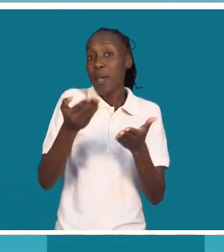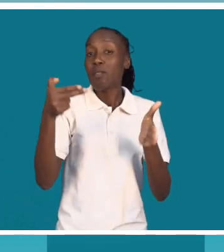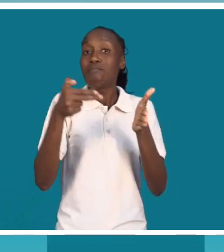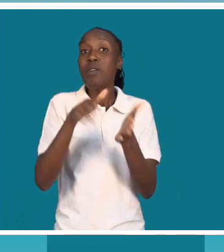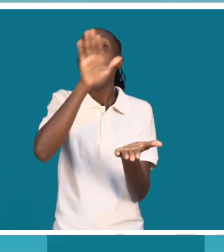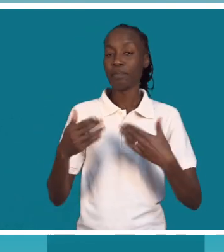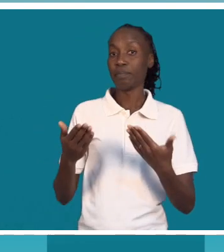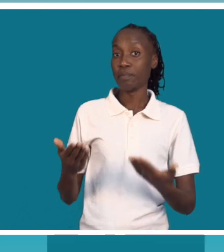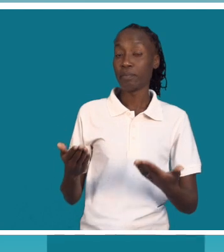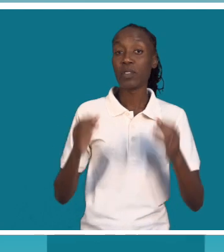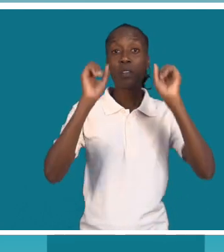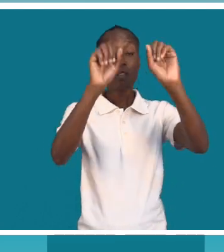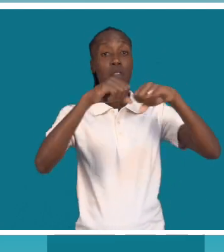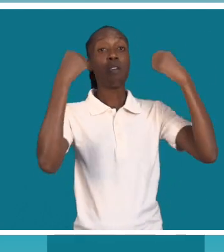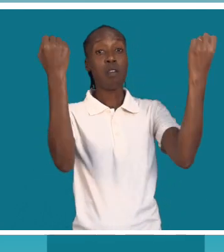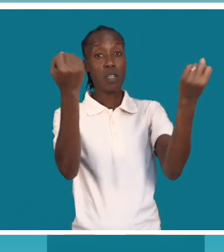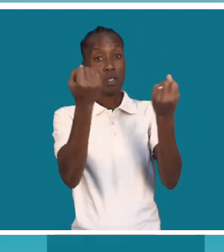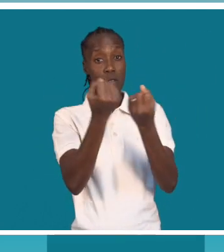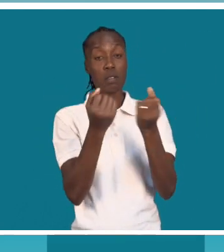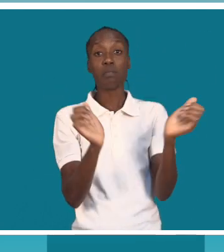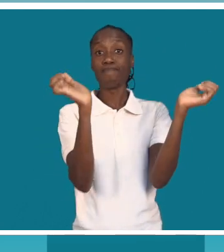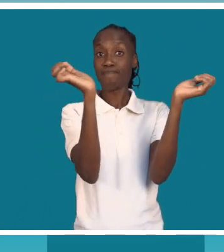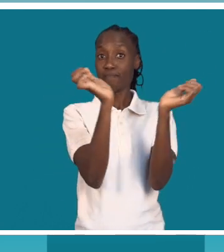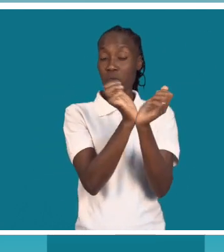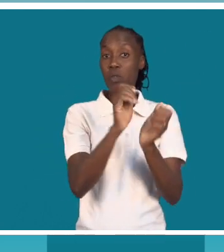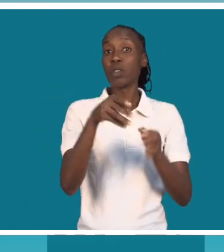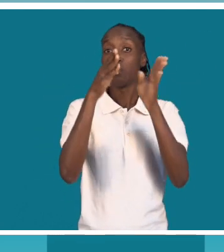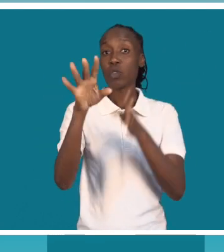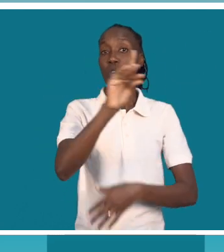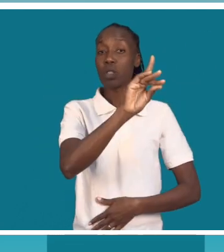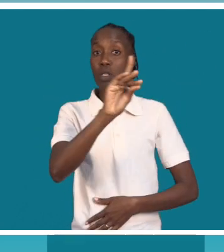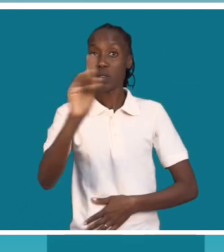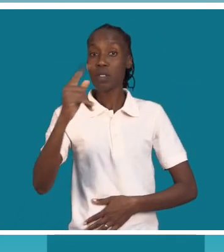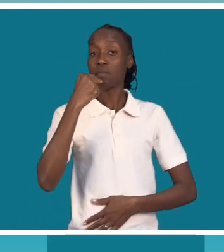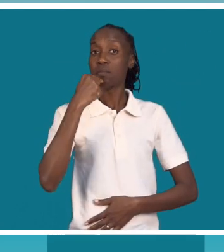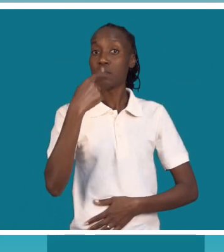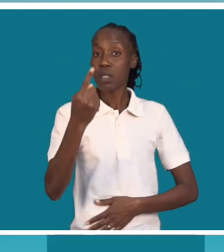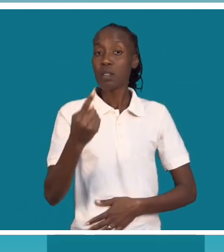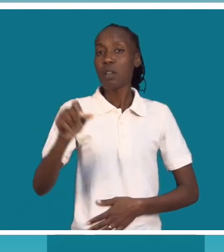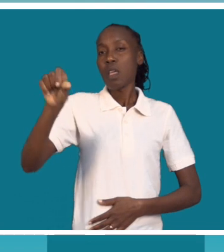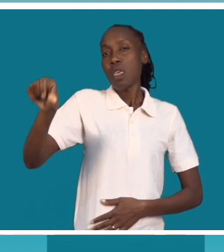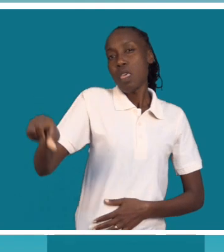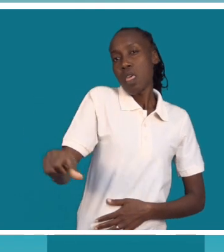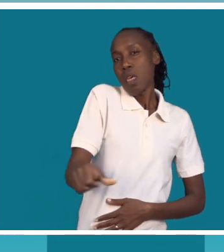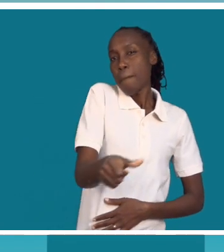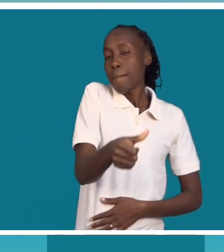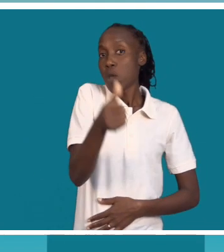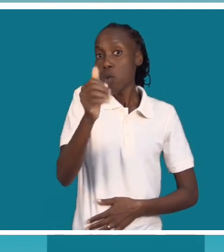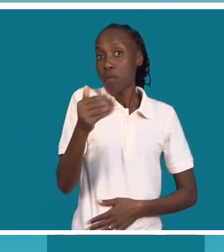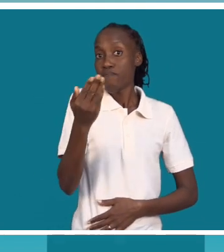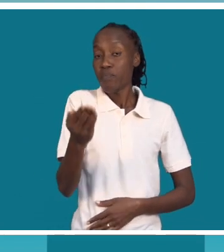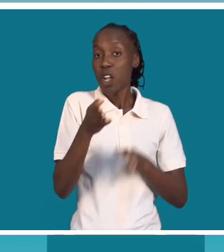localização da bala. Por seu turno, a Associação de Reclusos com Deficiência apela à melhoria das